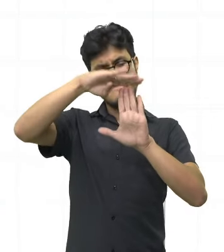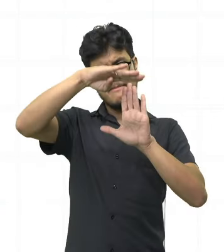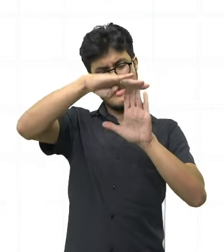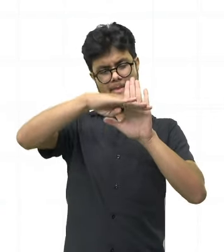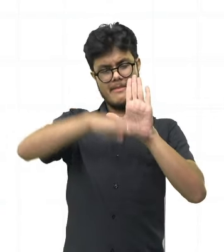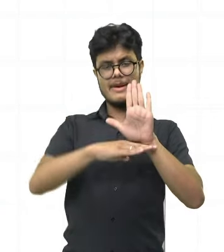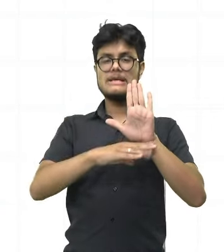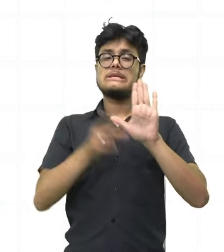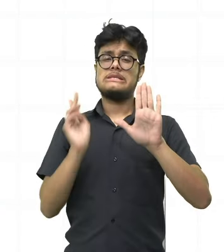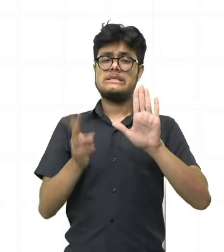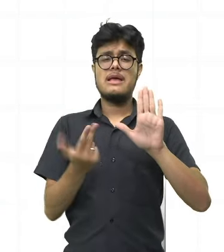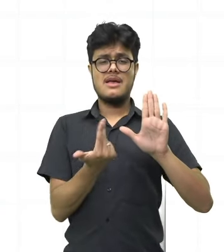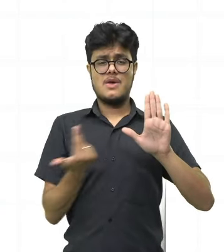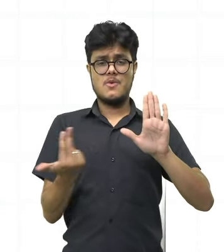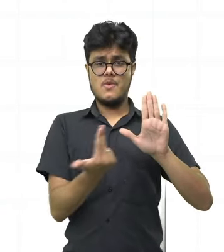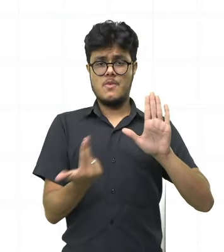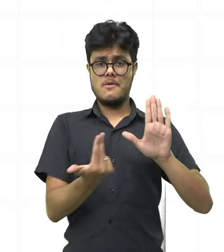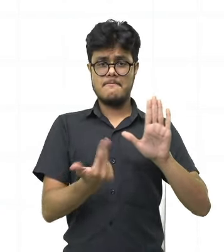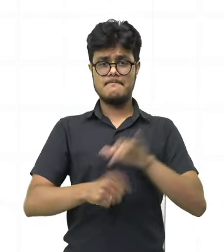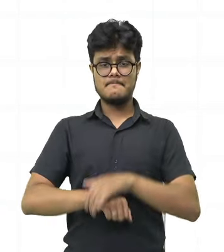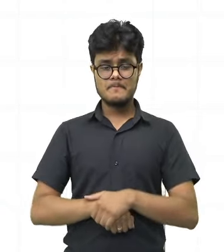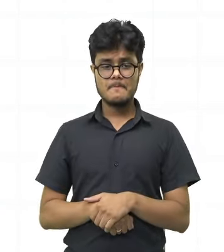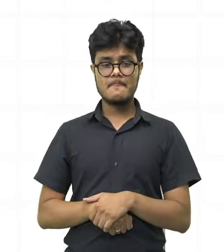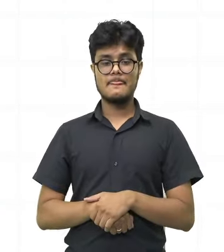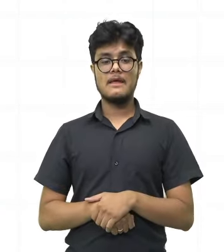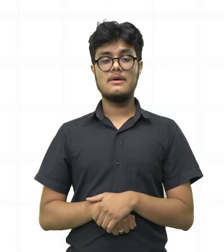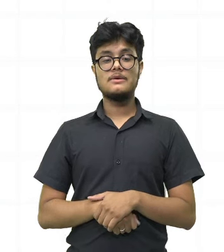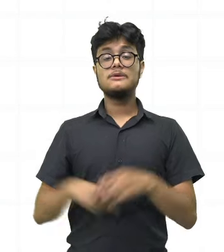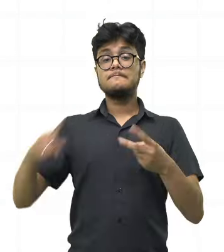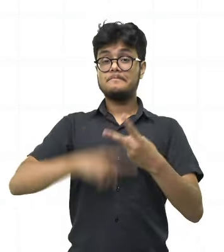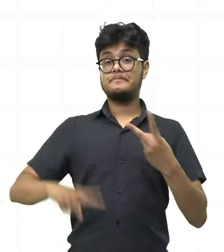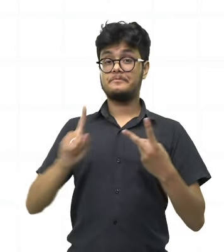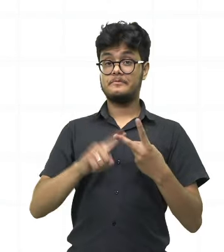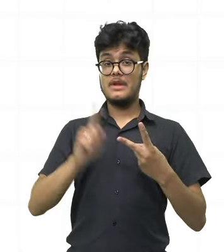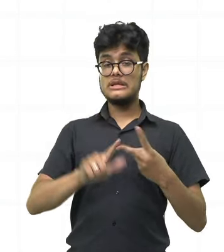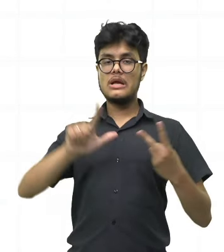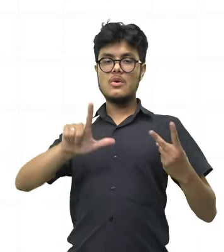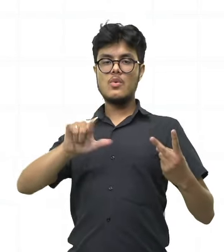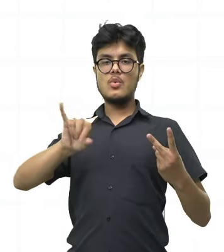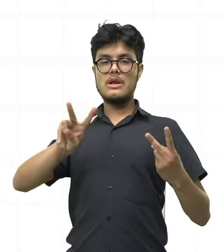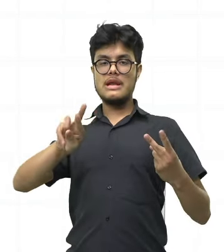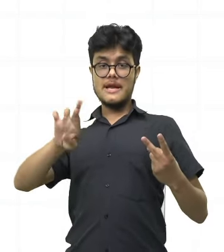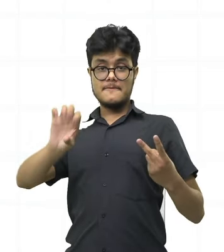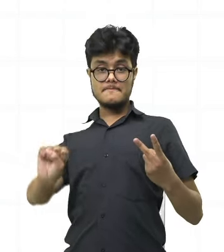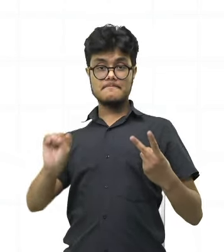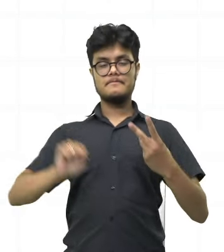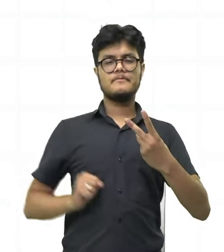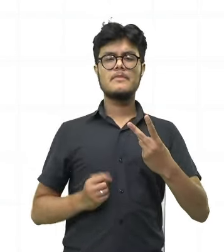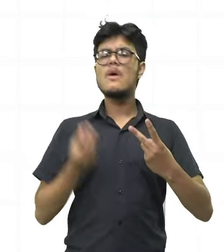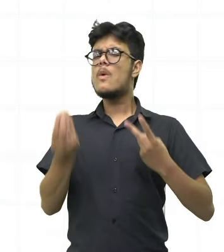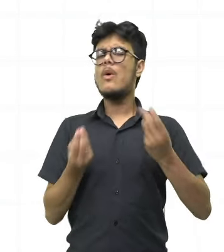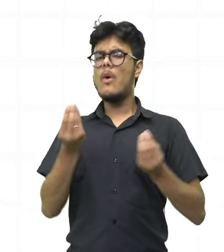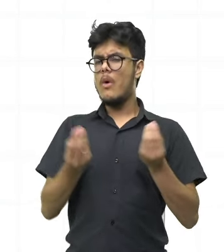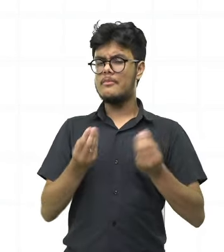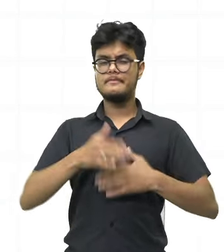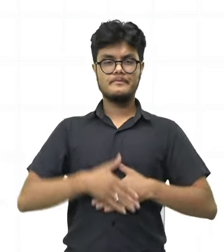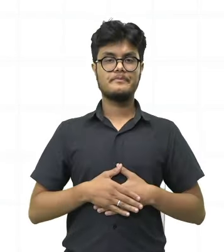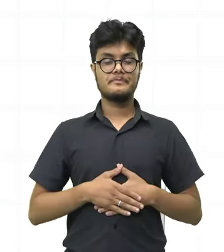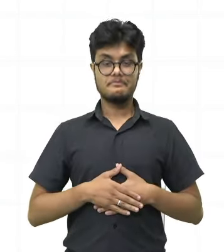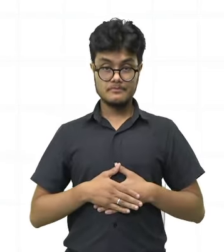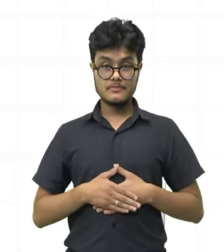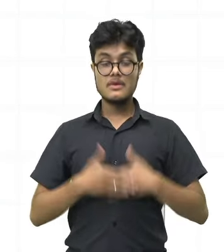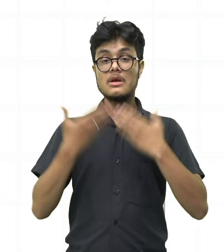contando ali, pra ficar tudo certinho. E aí, nós temos os versos livres. Também são chamados de